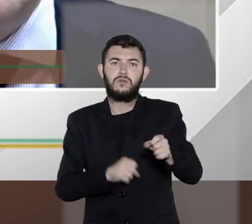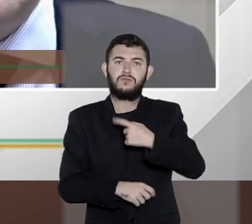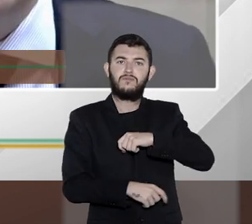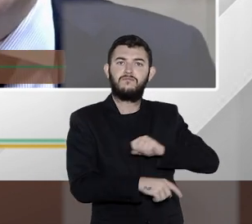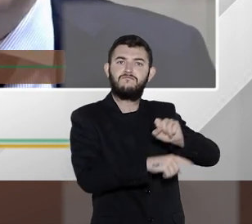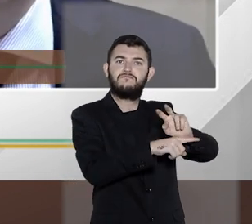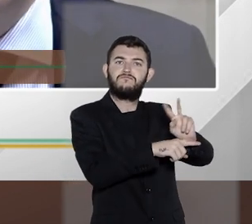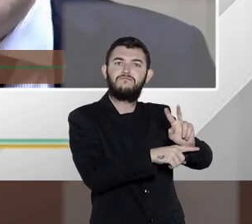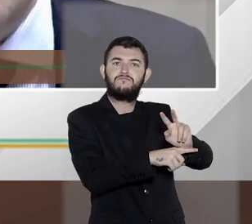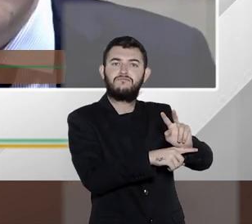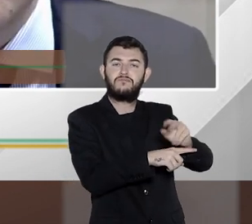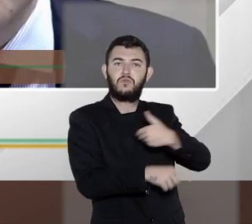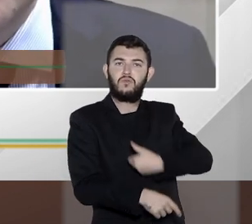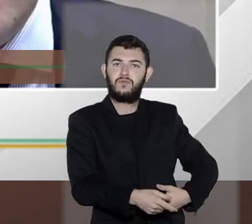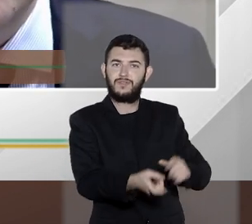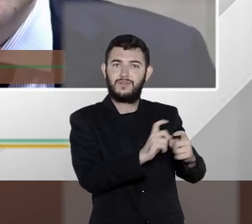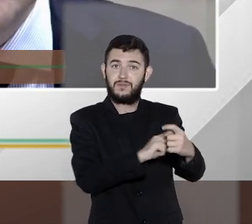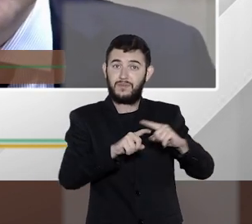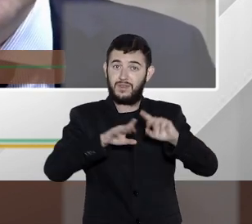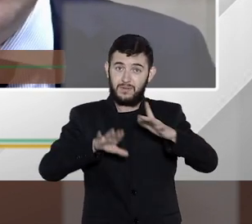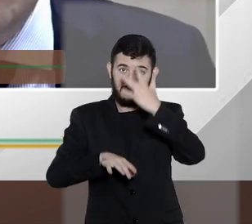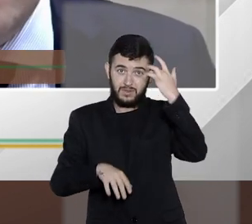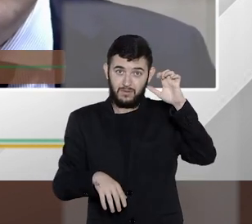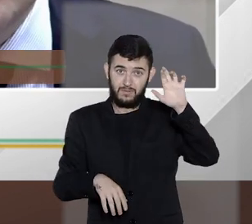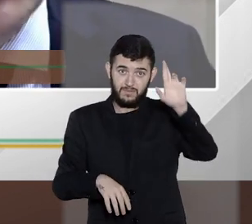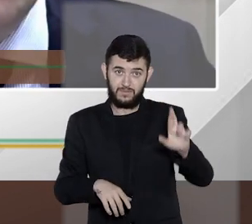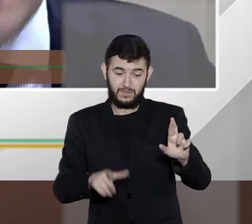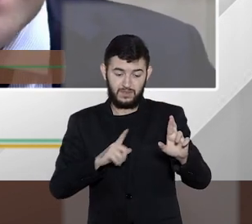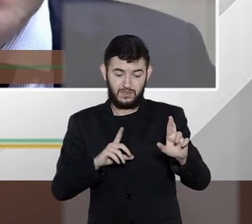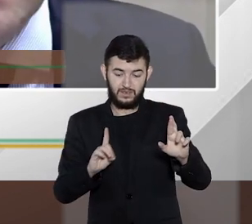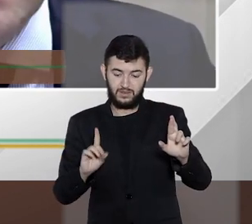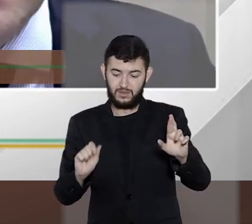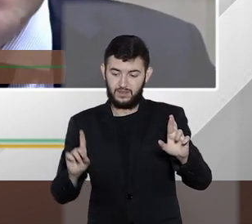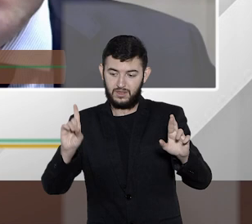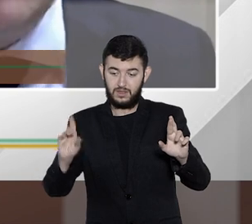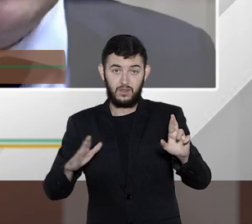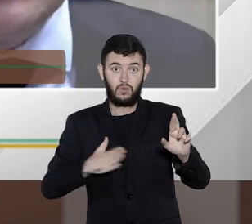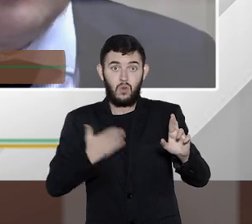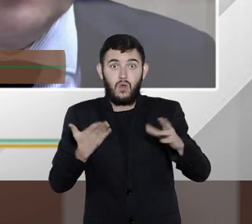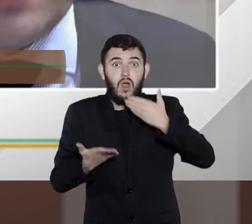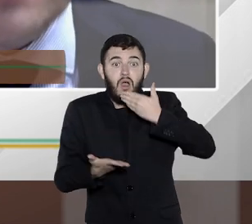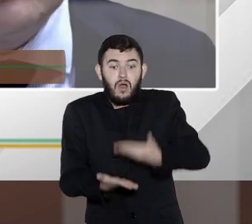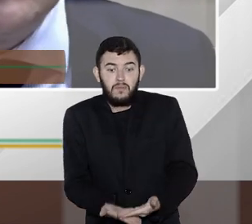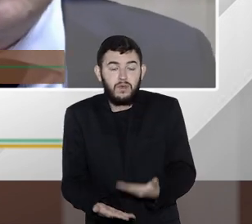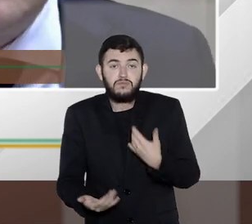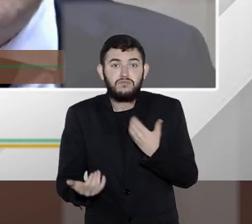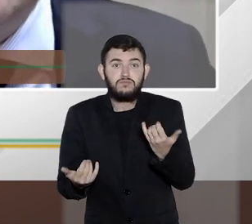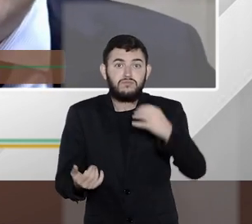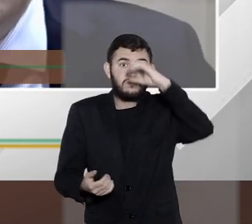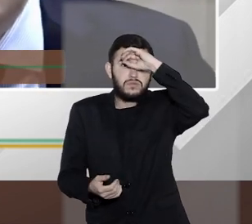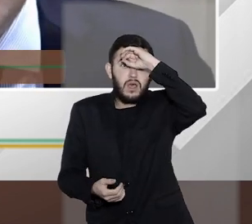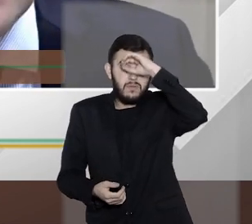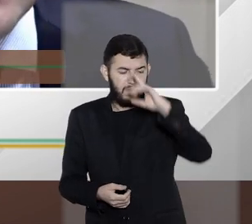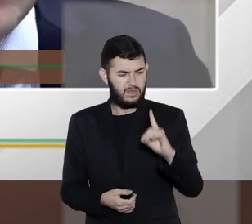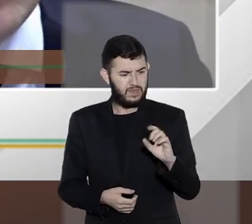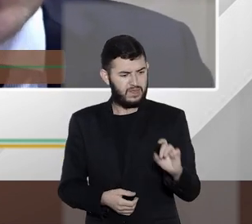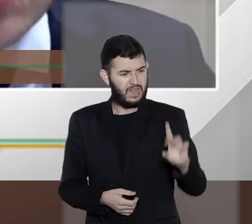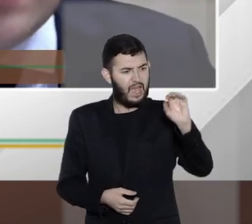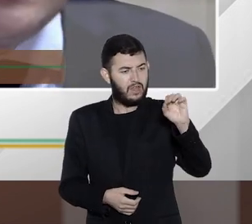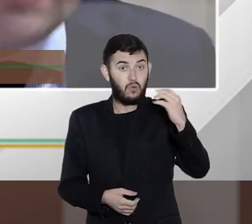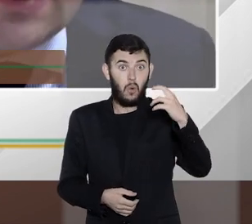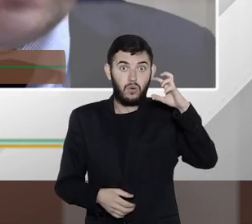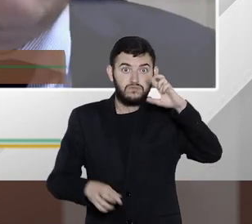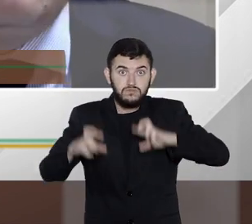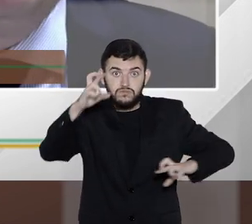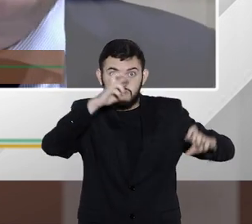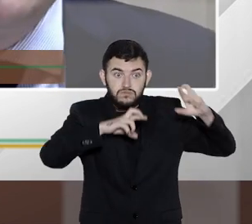Então, aí, na verdade, o titular dos dados são pegos e surpresas, sem saber se tem dados, sem saber se tem investigação em